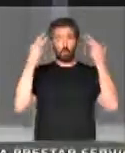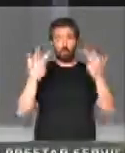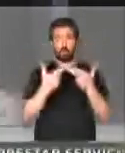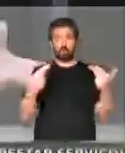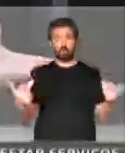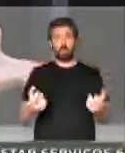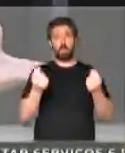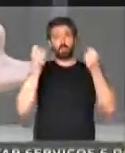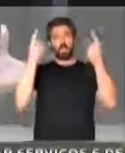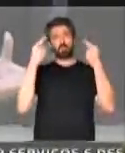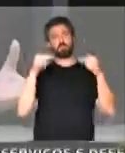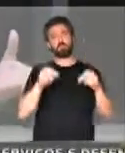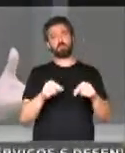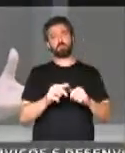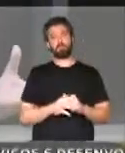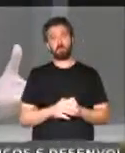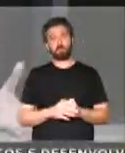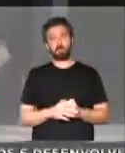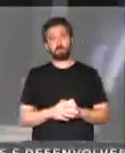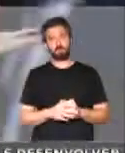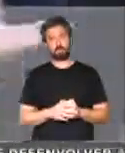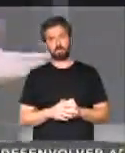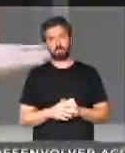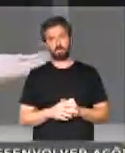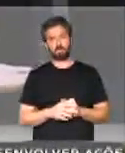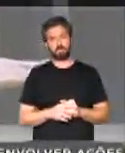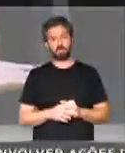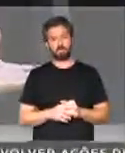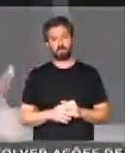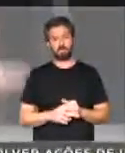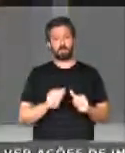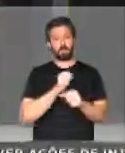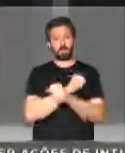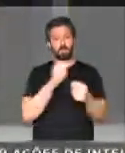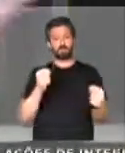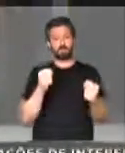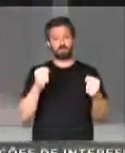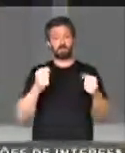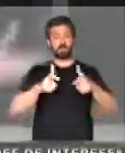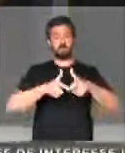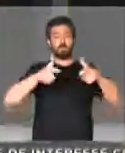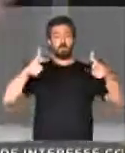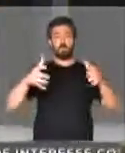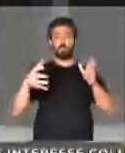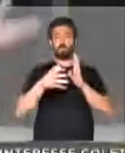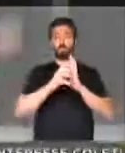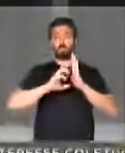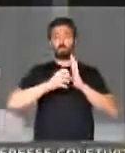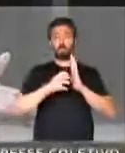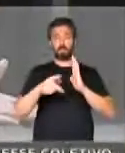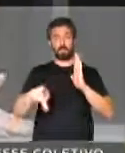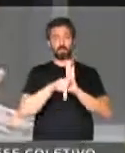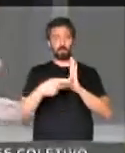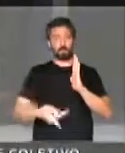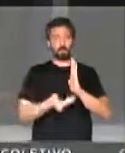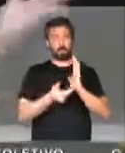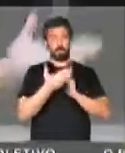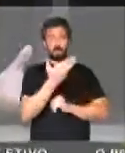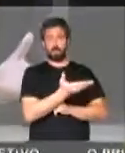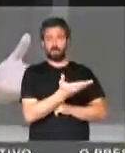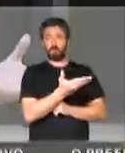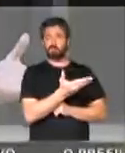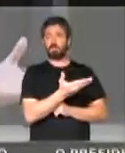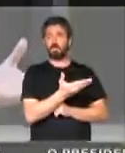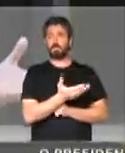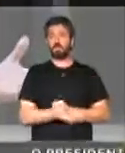uma situação absolutamente anormal. Não pode ser possível que a maior parte das bancadas da Câmara dos Deputados